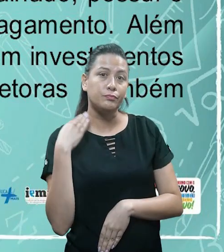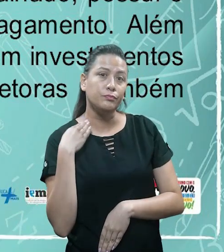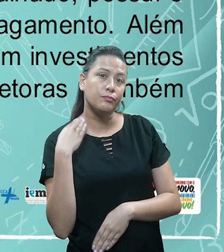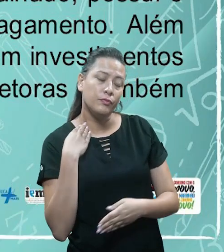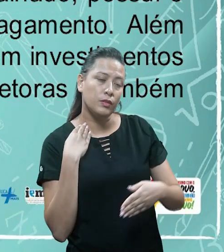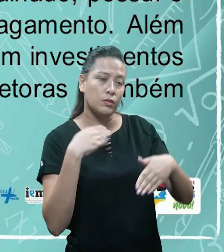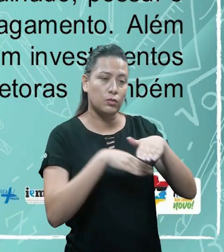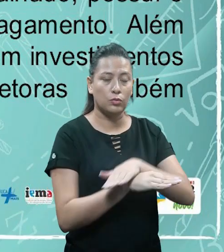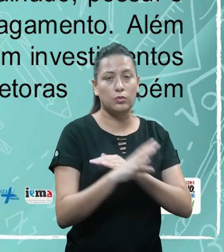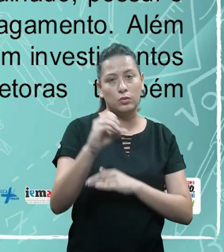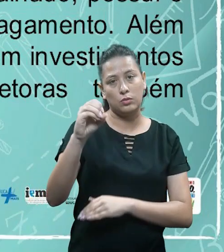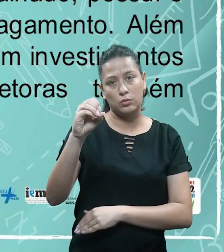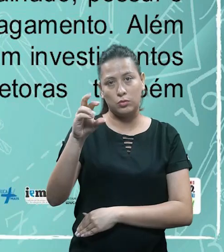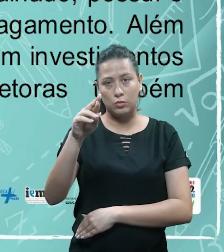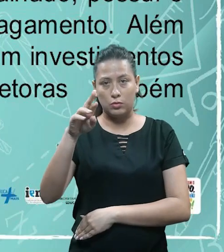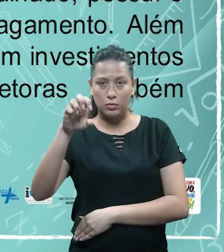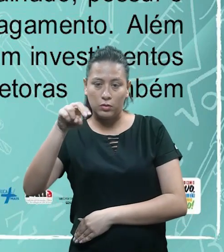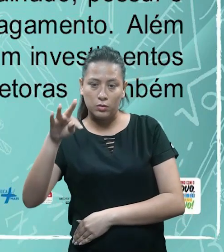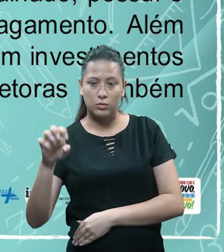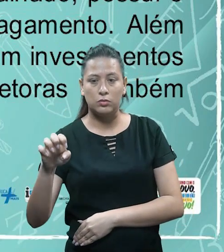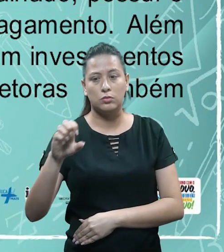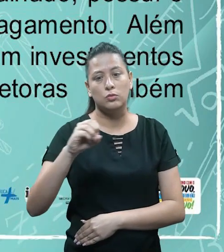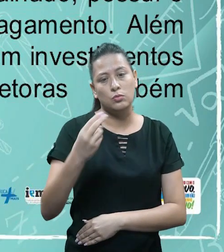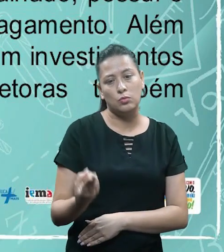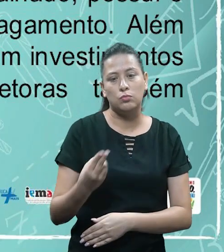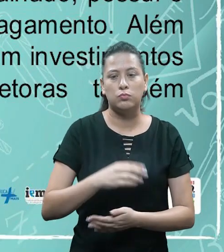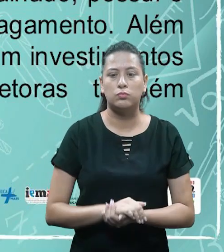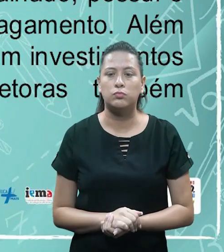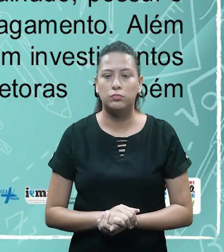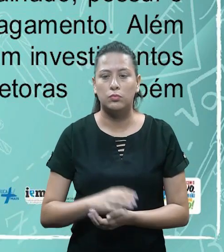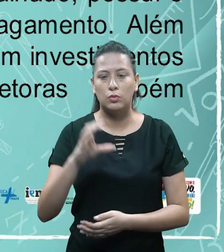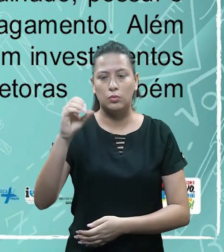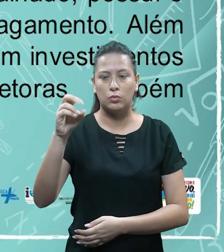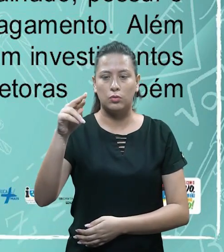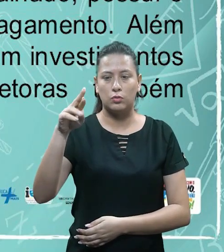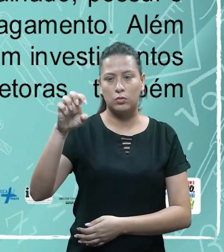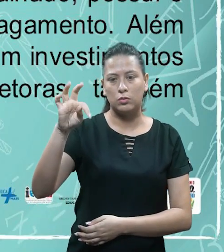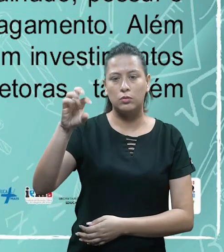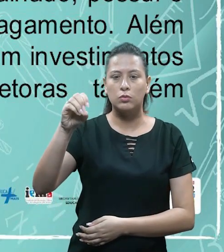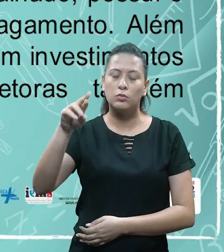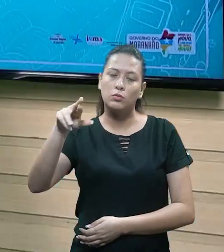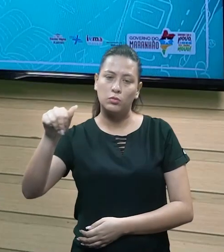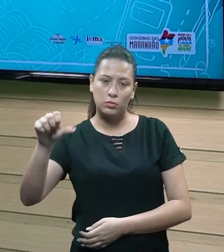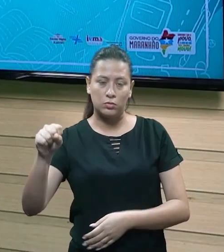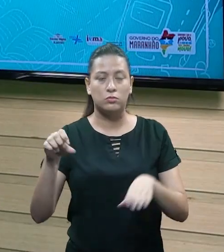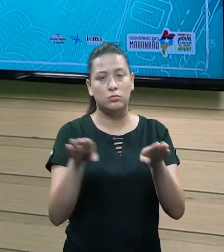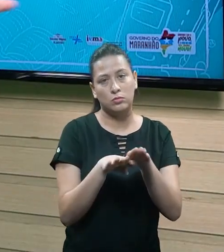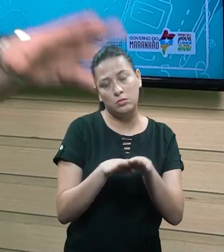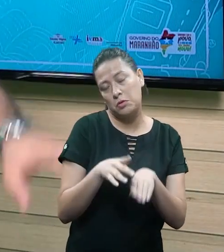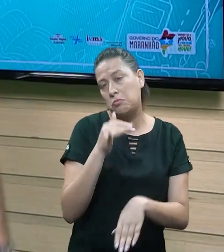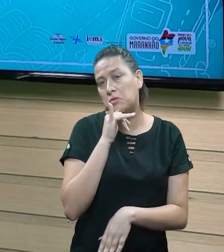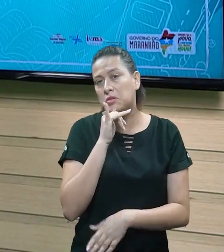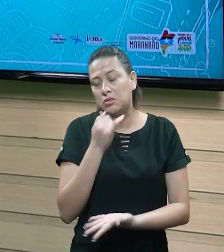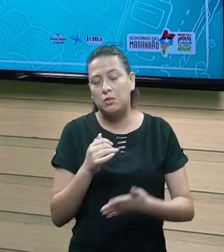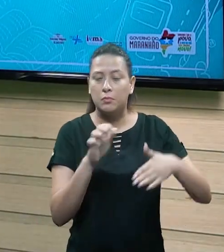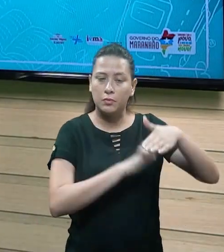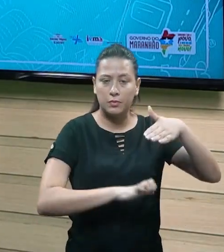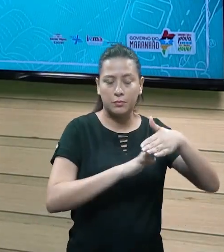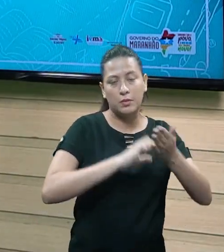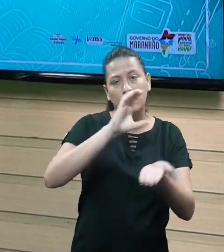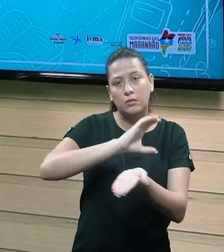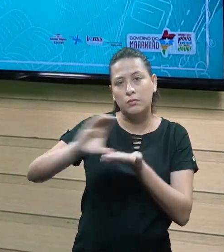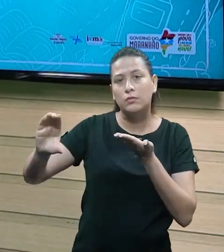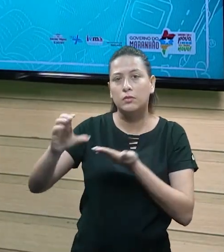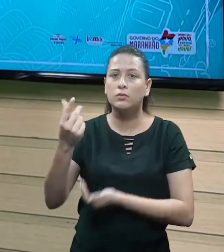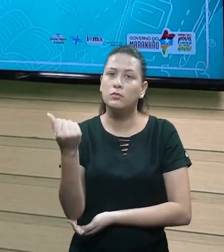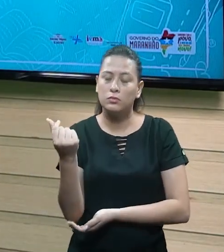ou em investimentos realizados em conta bacária ou em corretoras também representam dinheiro. Então, vamos lá, vamos supor que a minha empresa investiu dinheiro